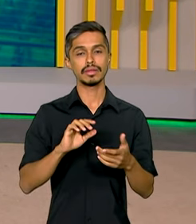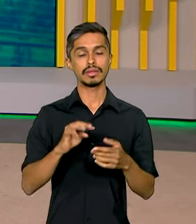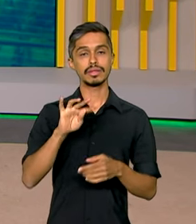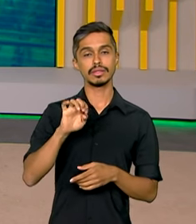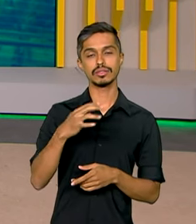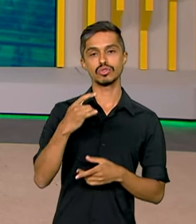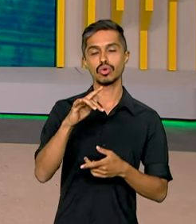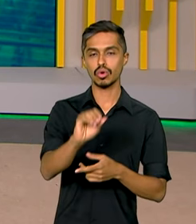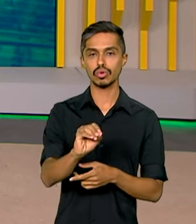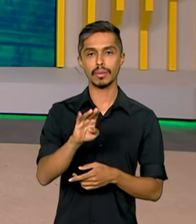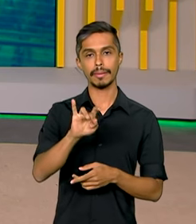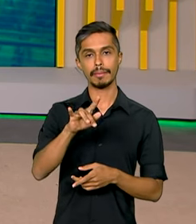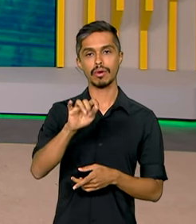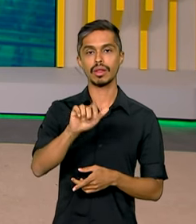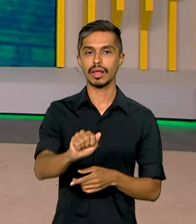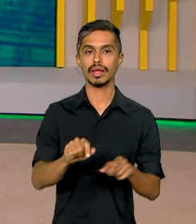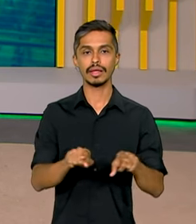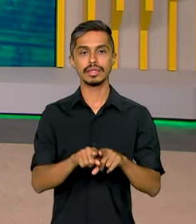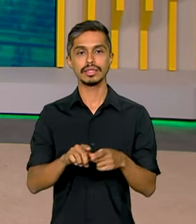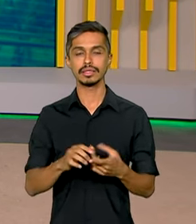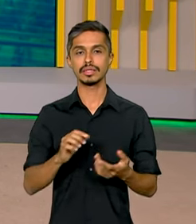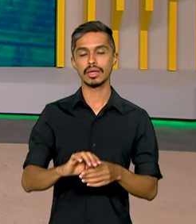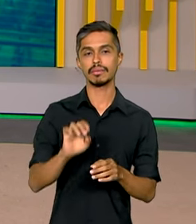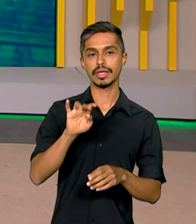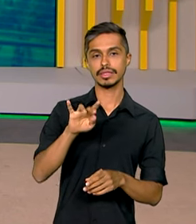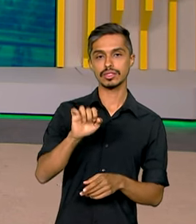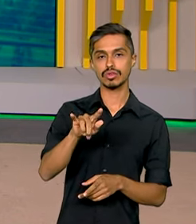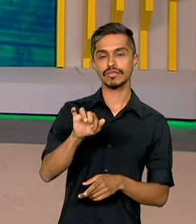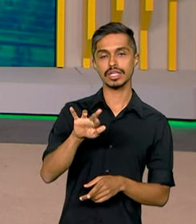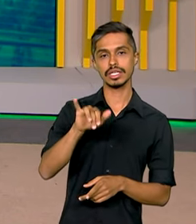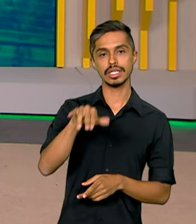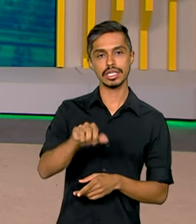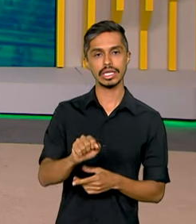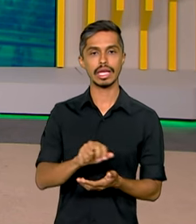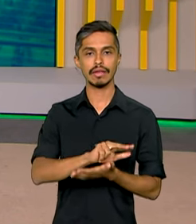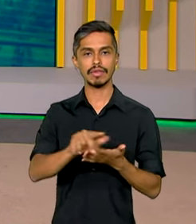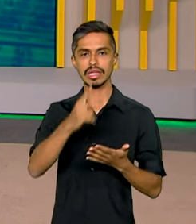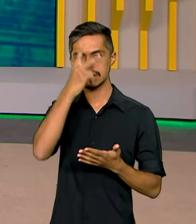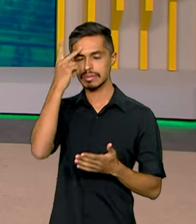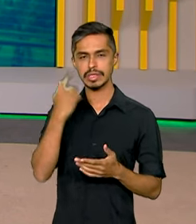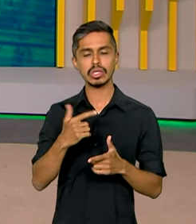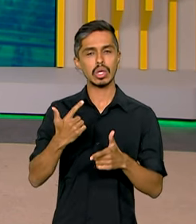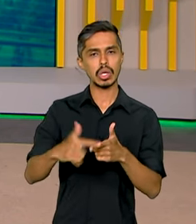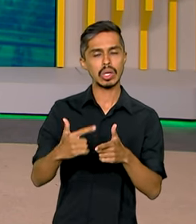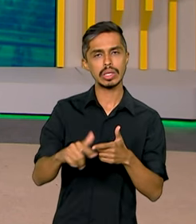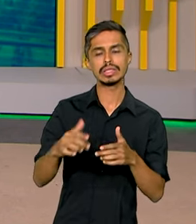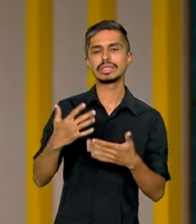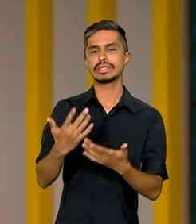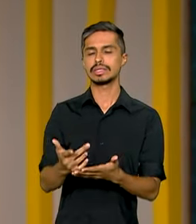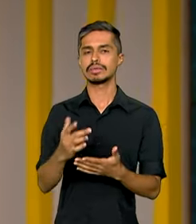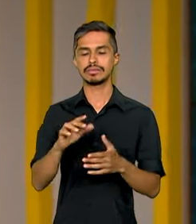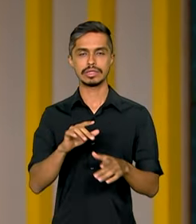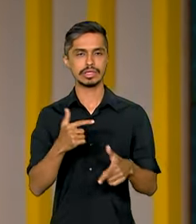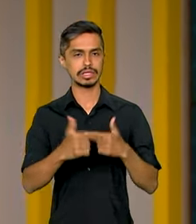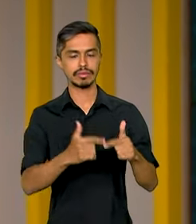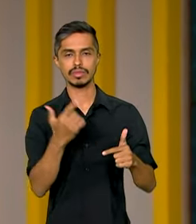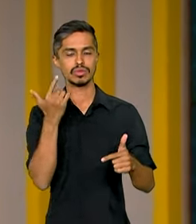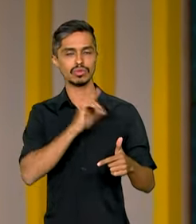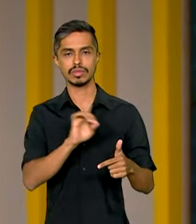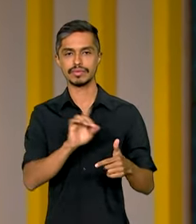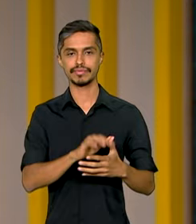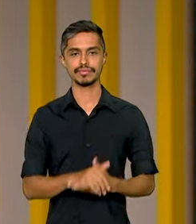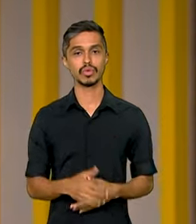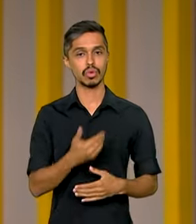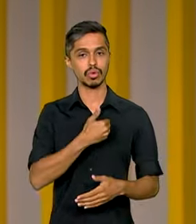e ansiedade e esquizofrenia, tem deixado muitas pessoas incapacitadas para o trabalho. O governo